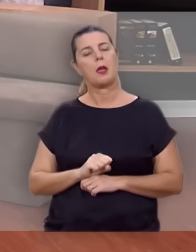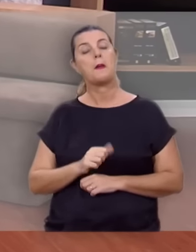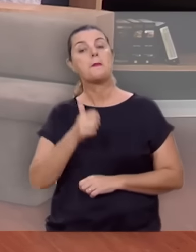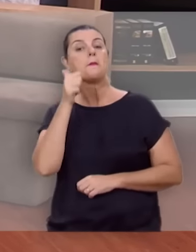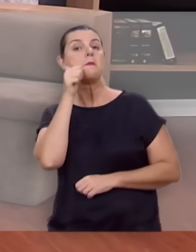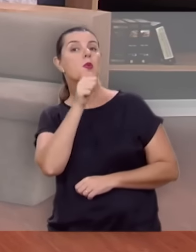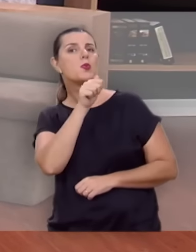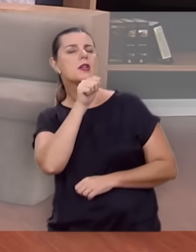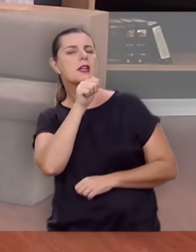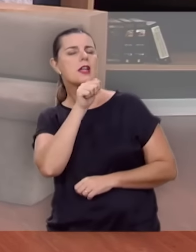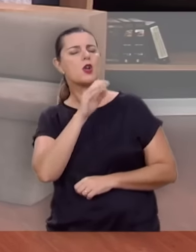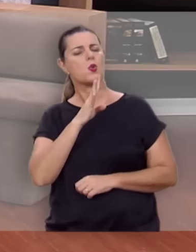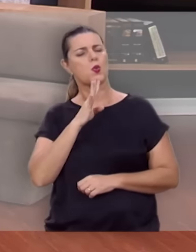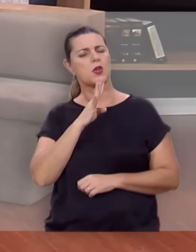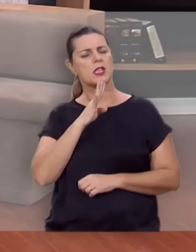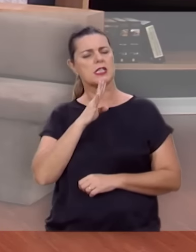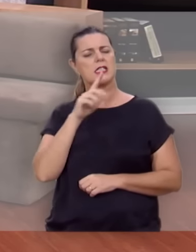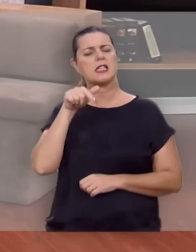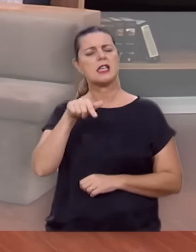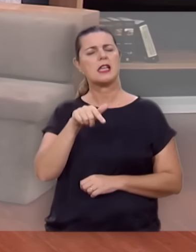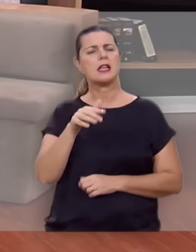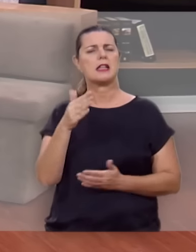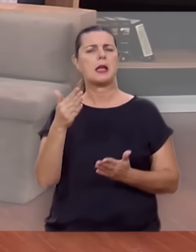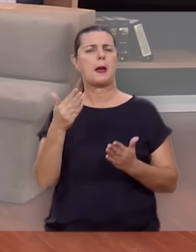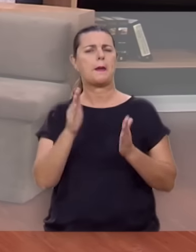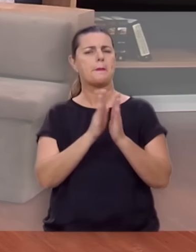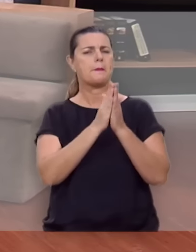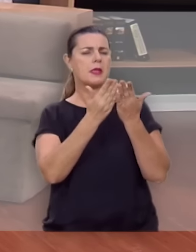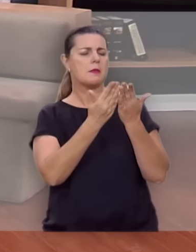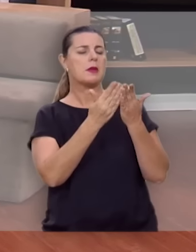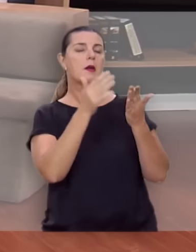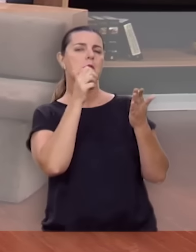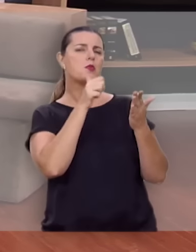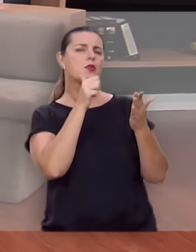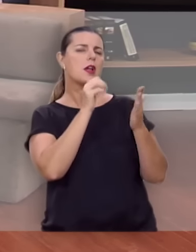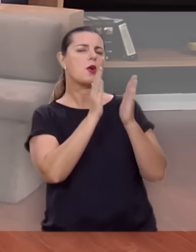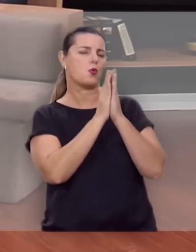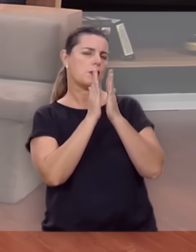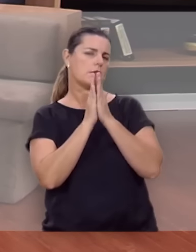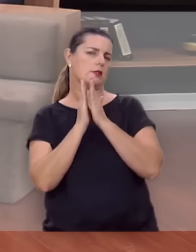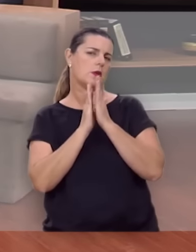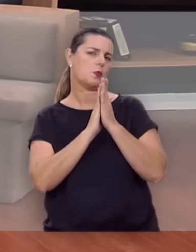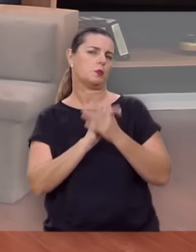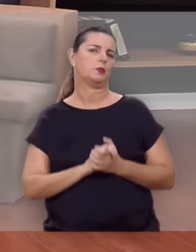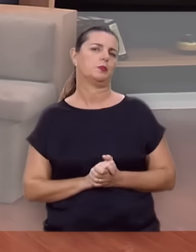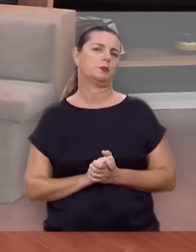mulher que é conhecida na Bíblia como uma mulher de oração.